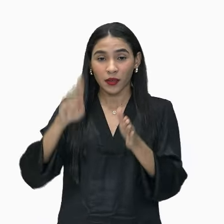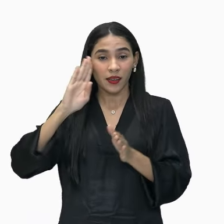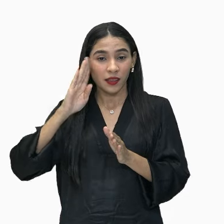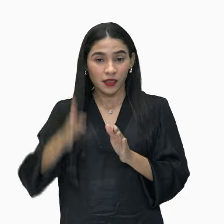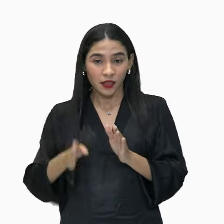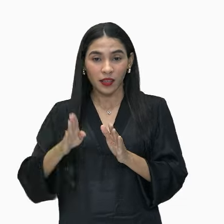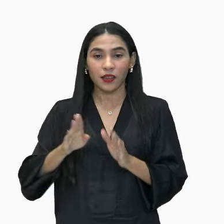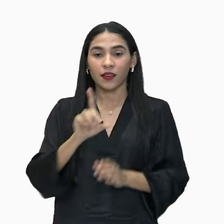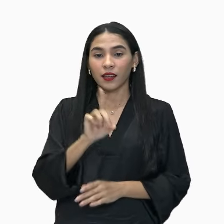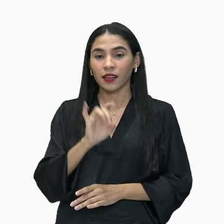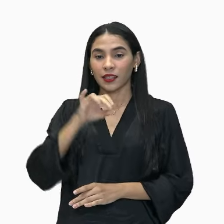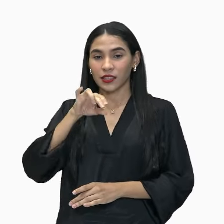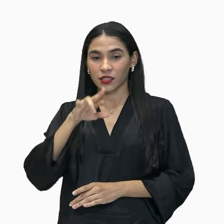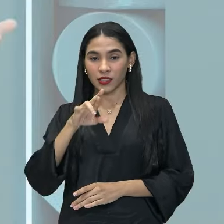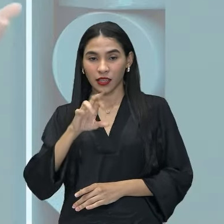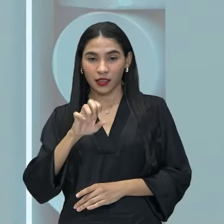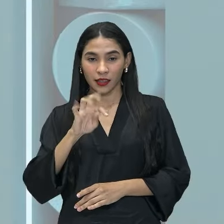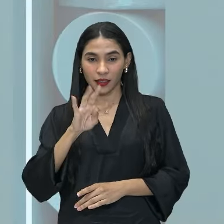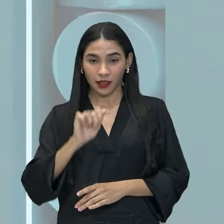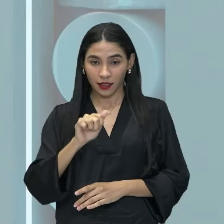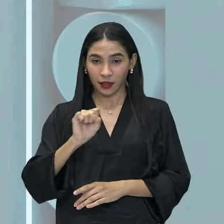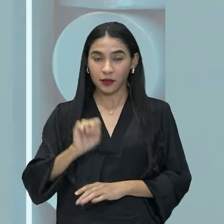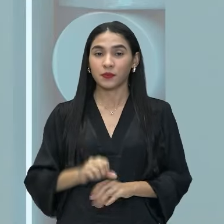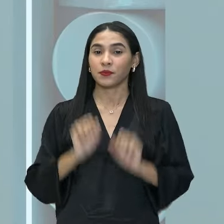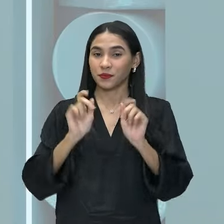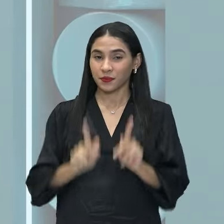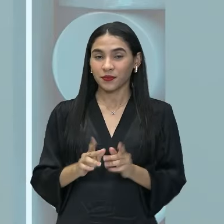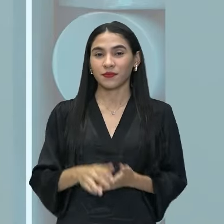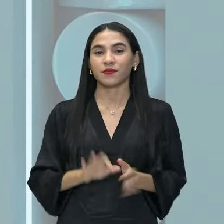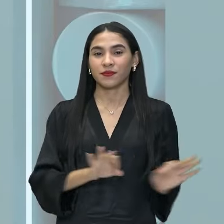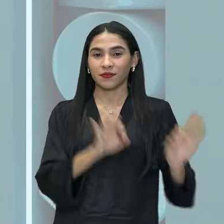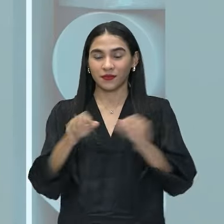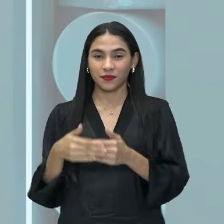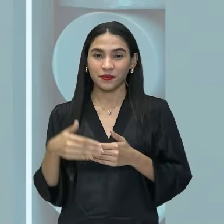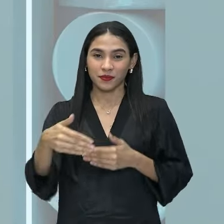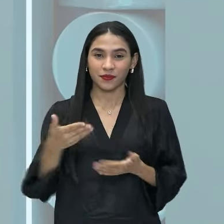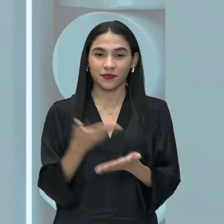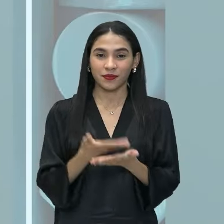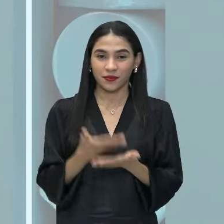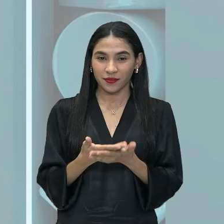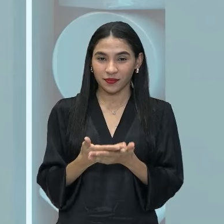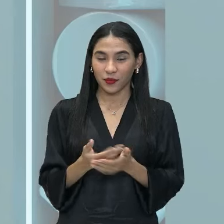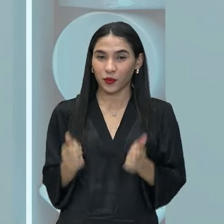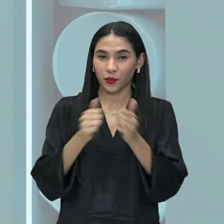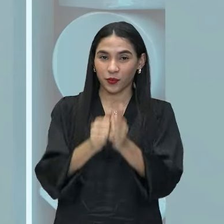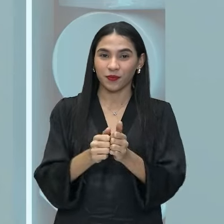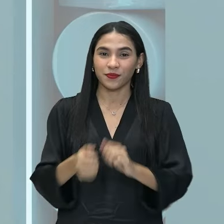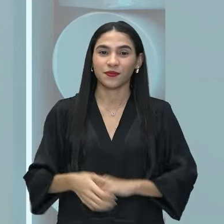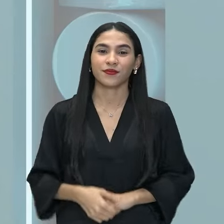objetivas indiretas, ok? Vamos iniciar esta aula juntos!